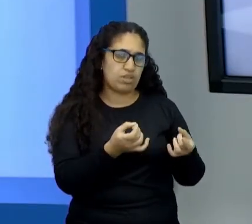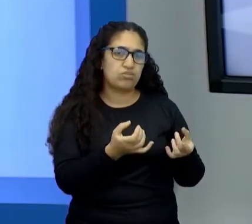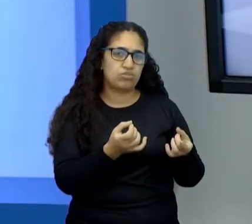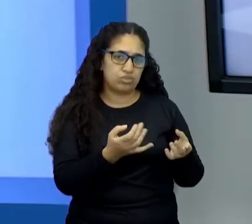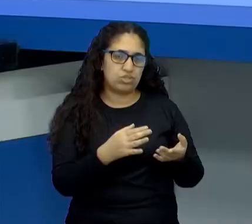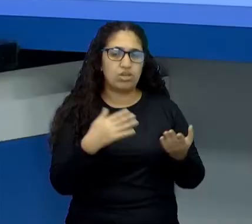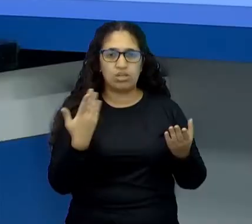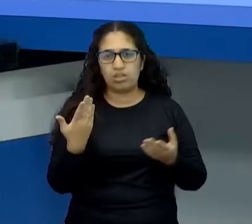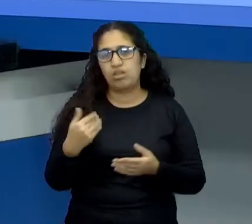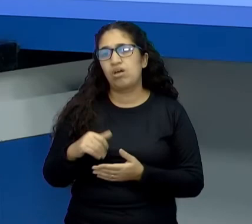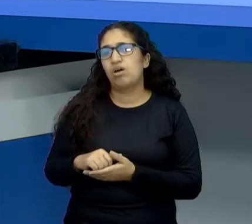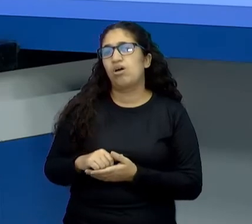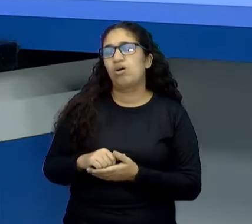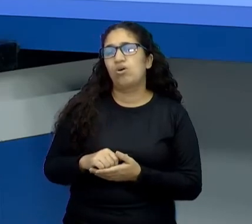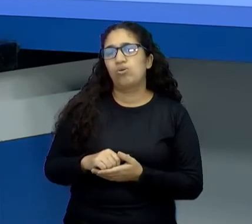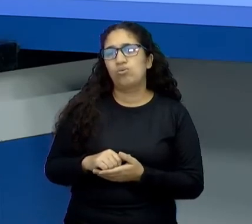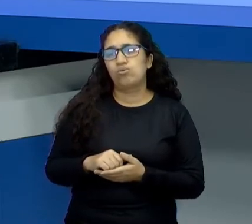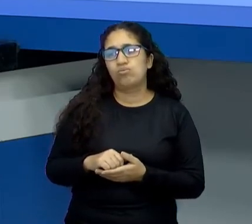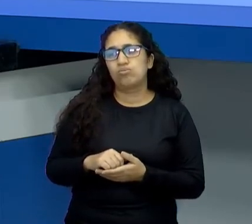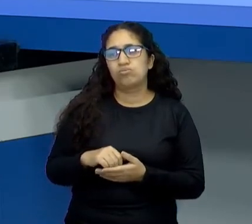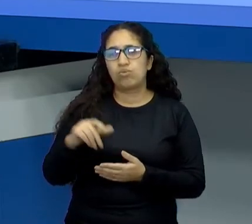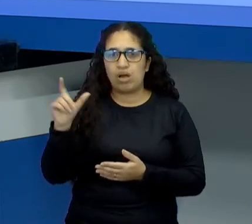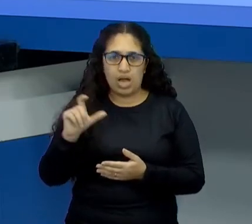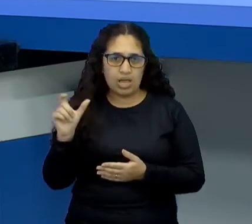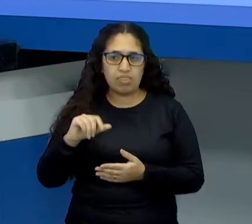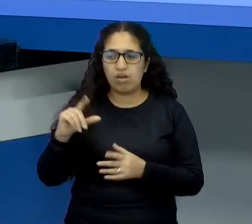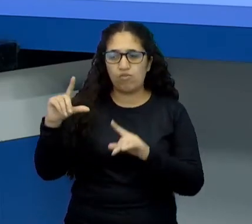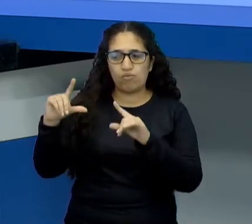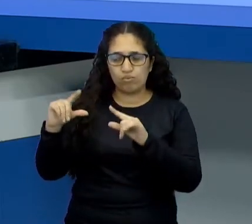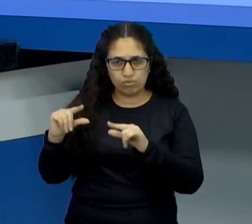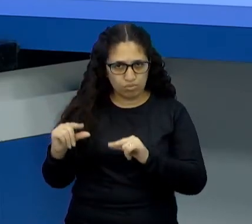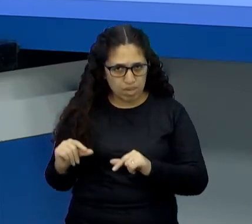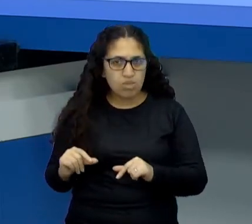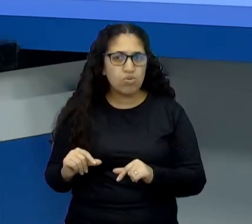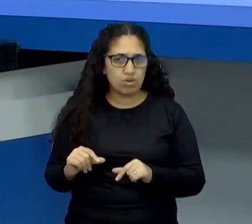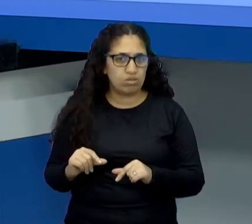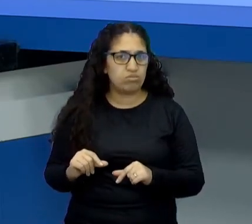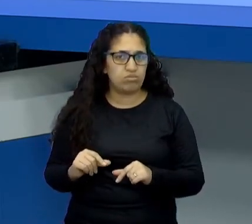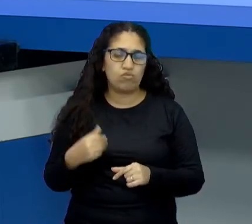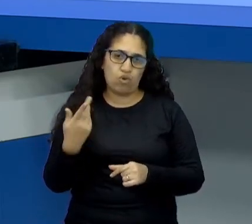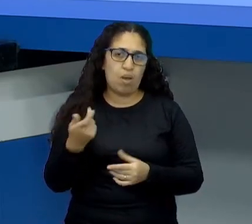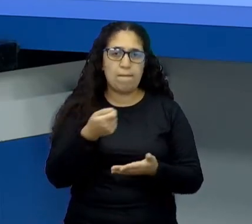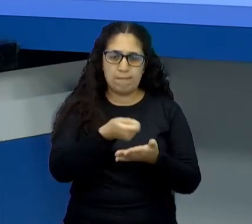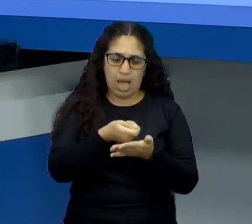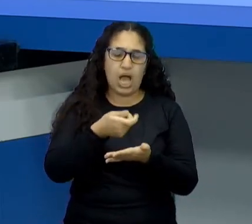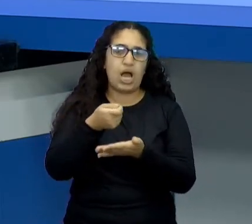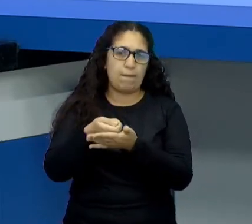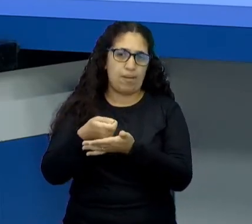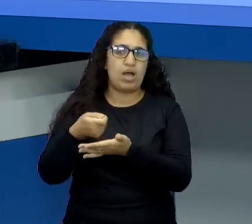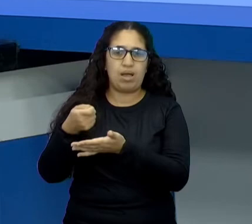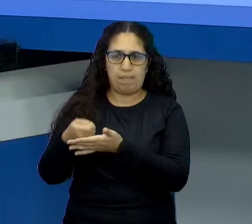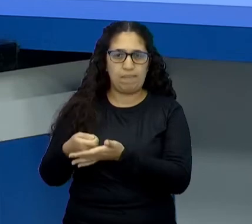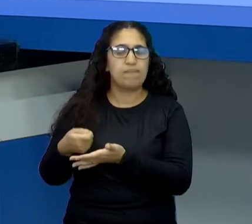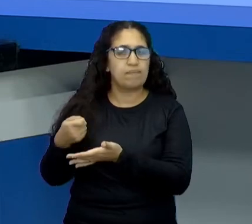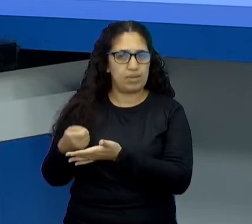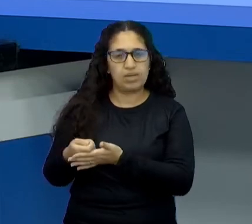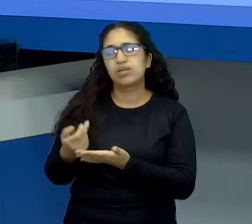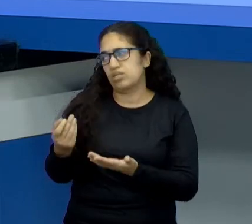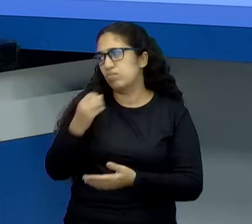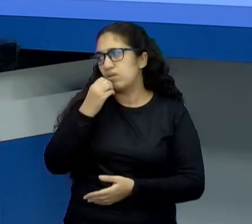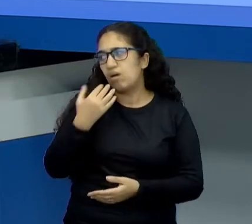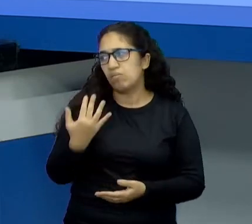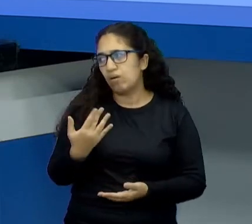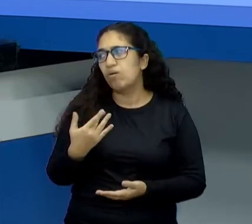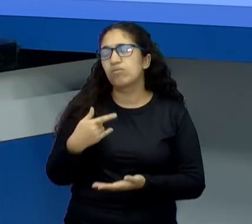Então aí teve a venda aí de um veículo, né? De um bem. E aí ela foi quitando e eu acho que é inteligente, né?